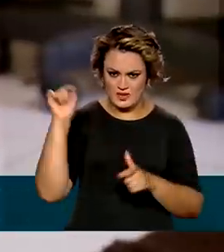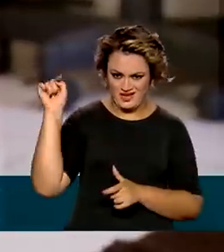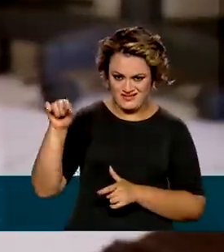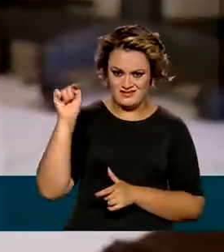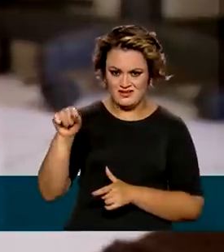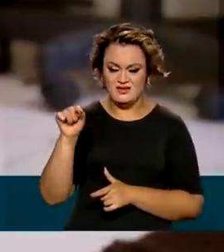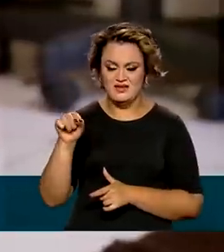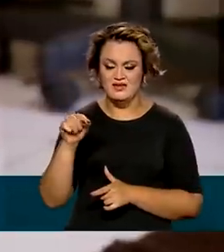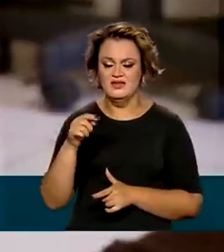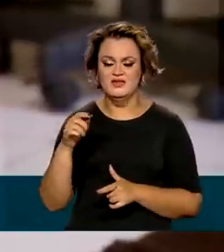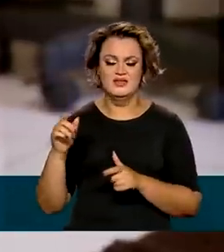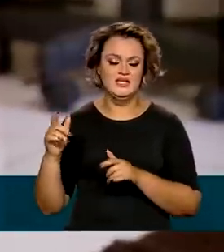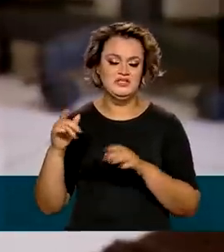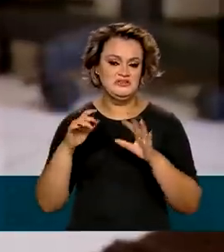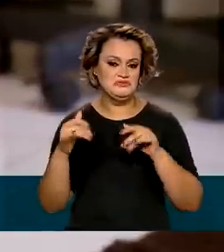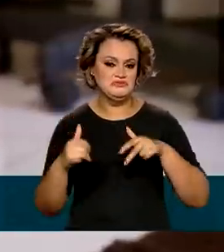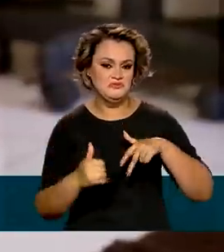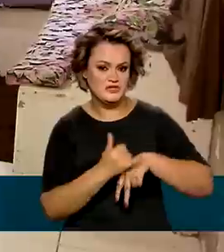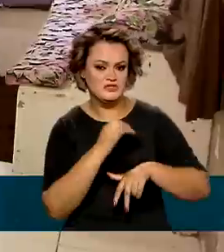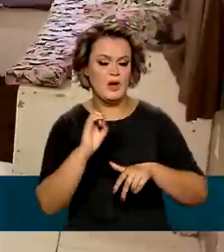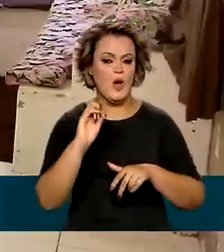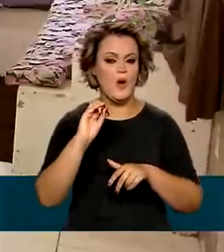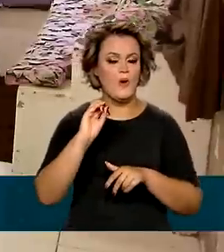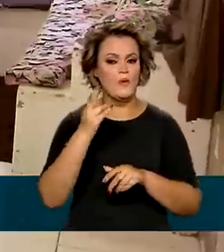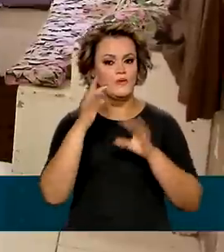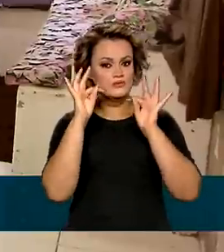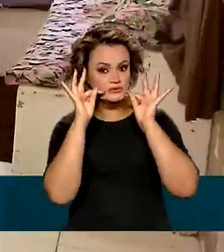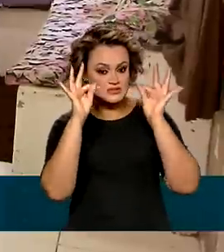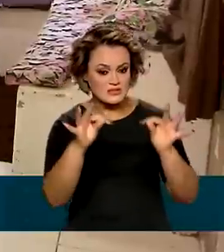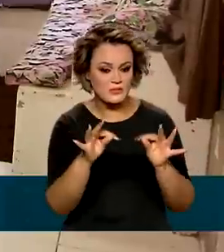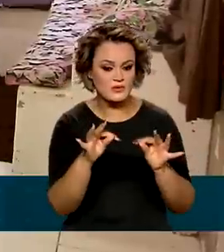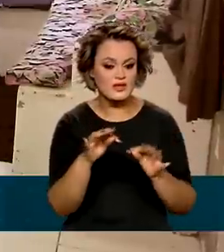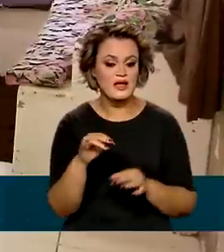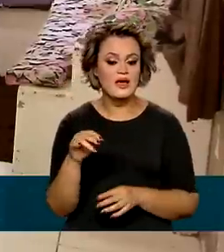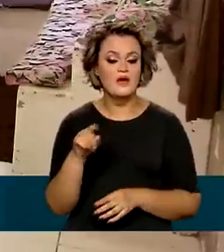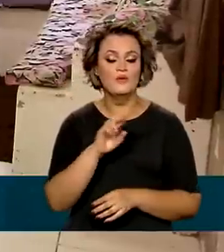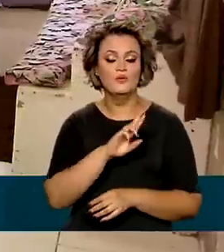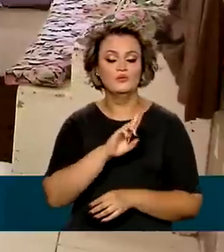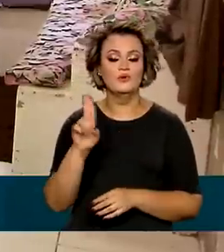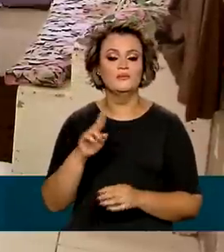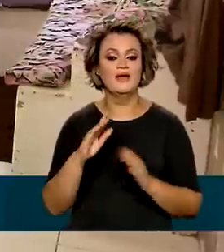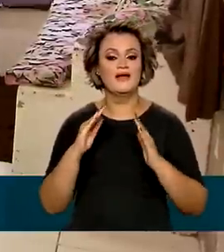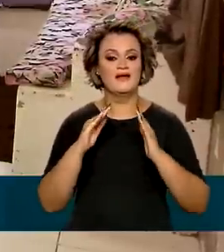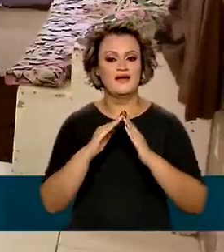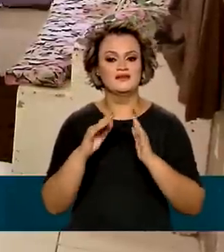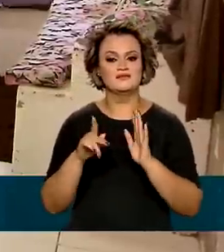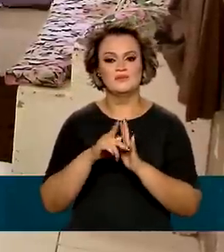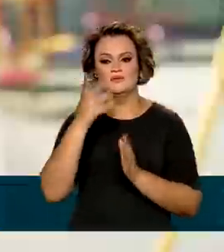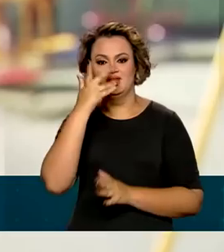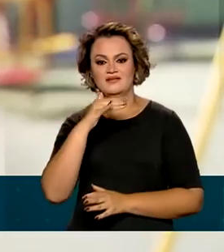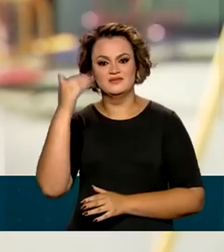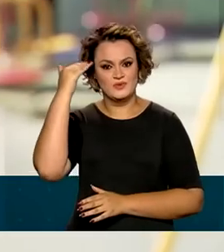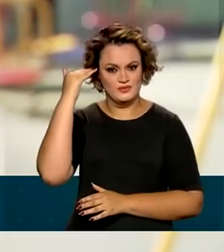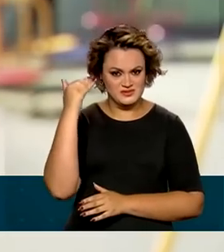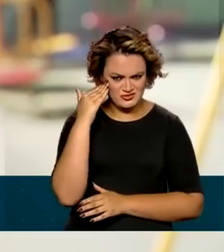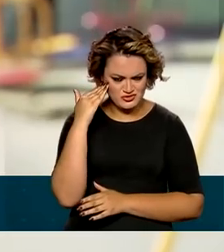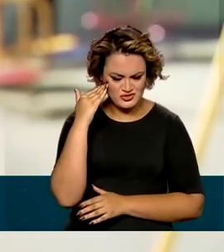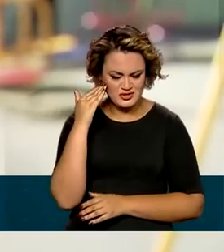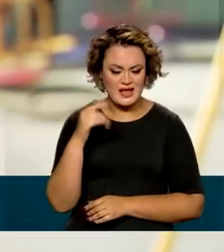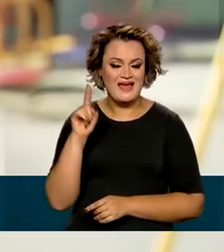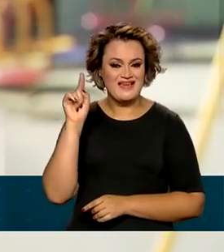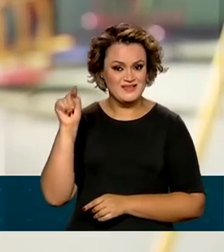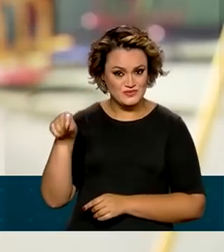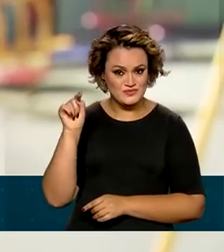vítimas ou testemunhas de violência adotarão o nome de Casa da Criança e do Adolescente. A regra